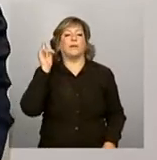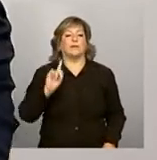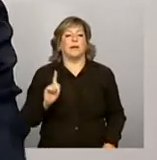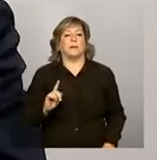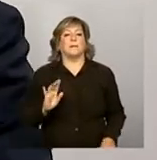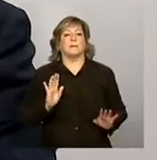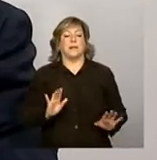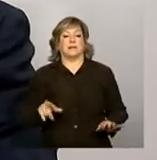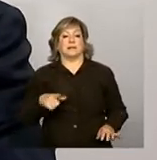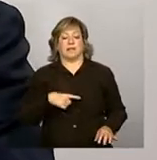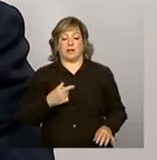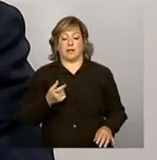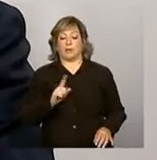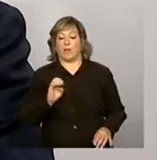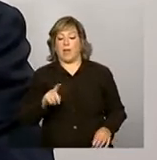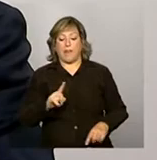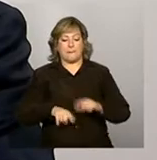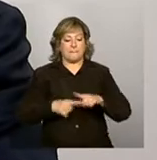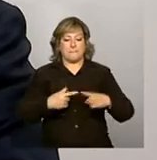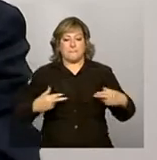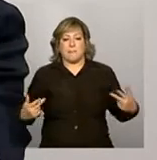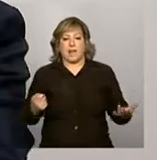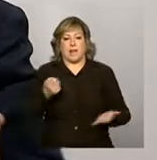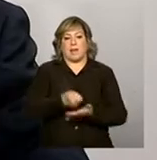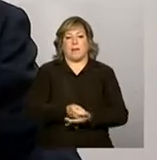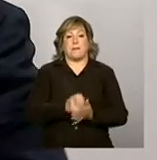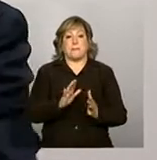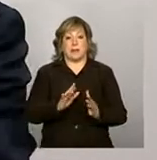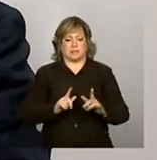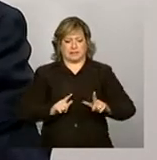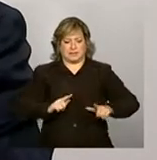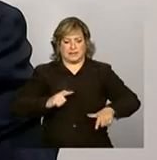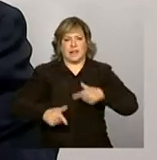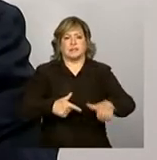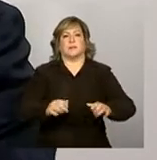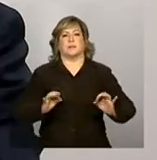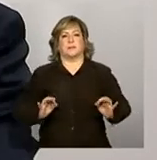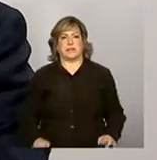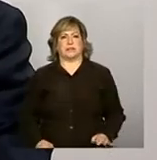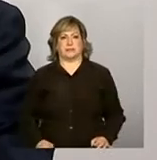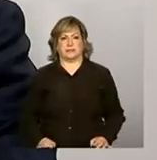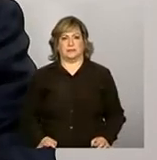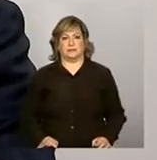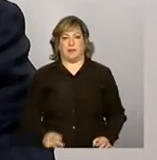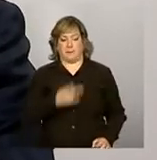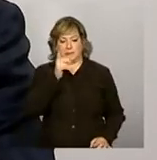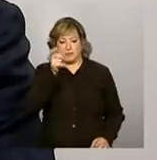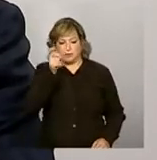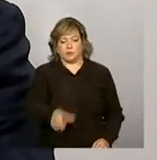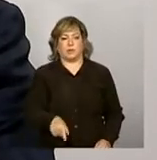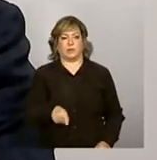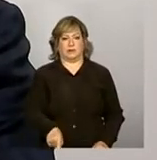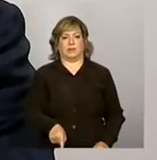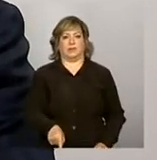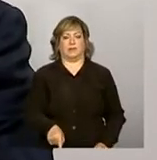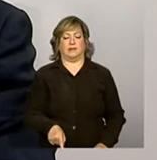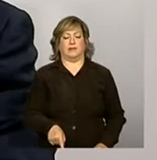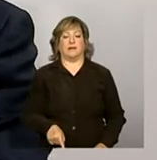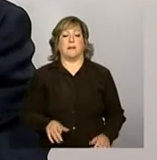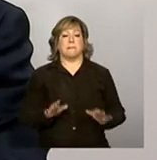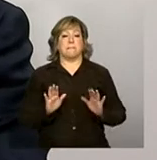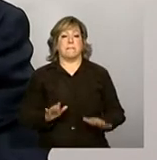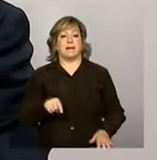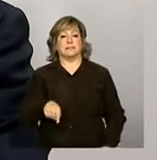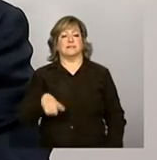material, é uma coisa, vamos dizer assim, de ação mesmo, de ação do ator. Mas ela tem